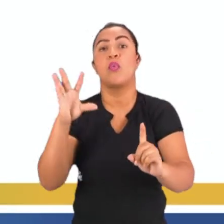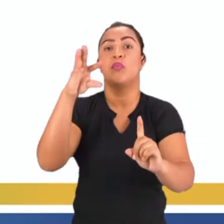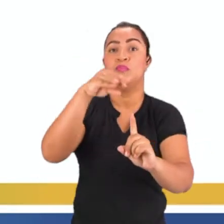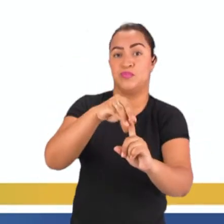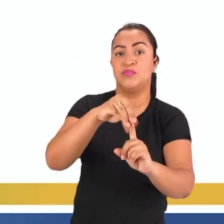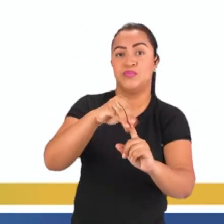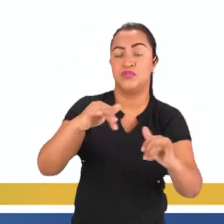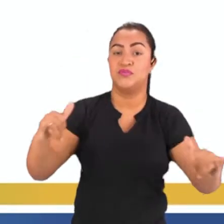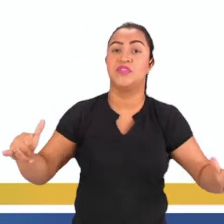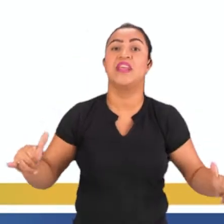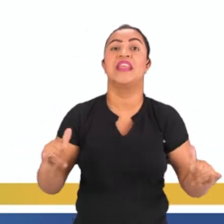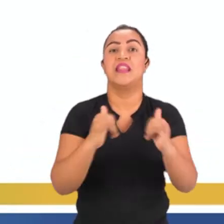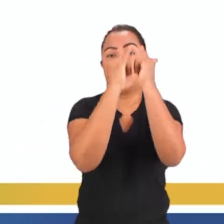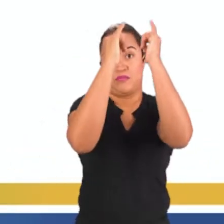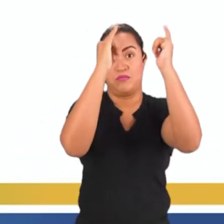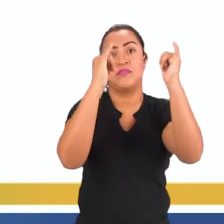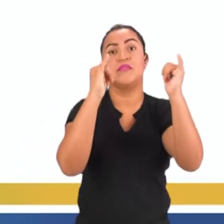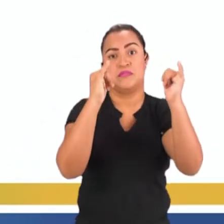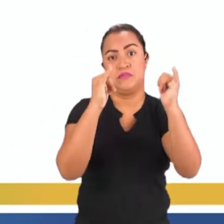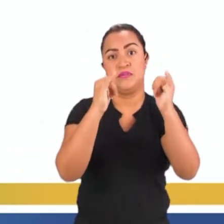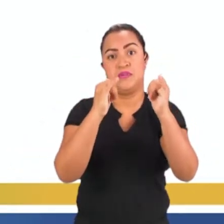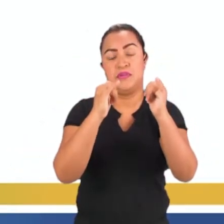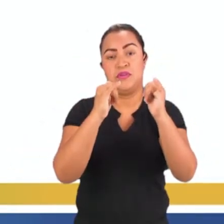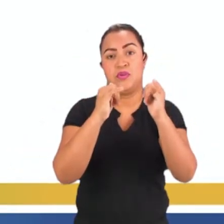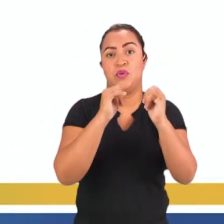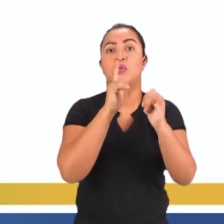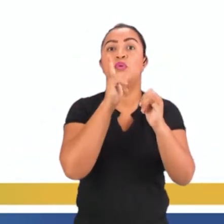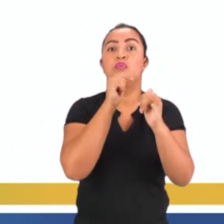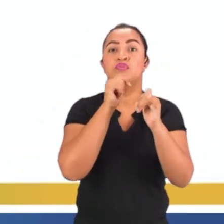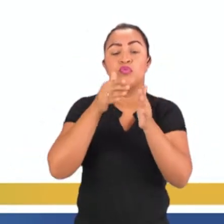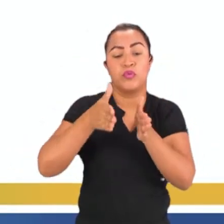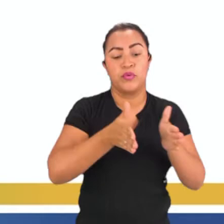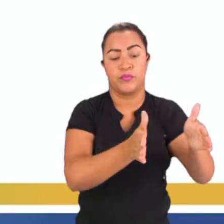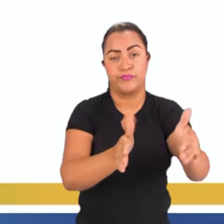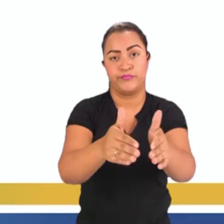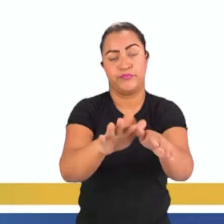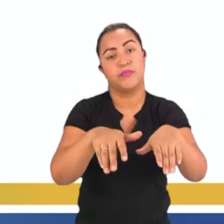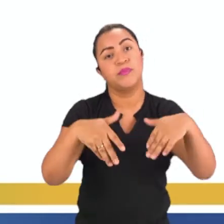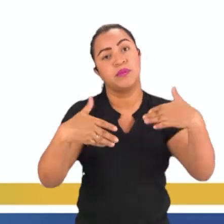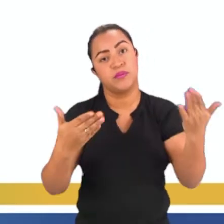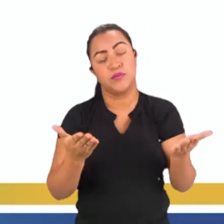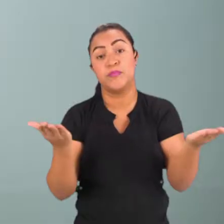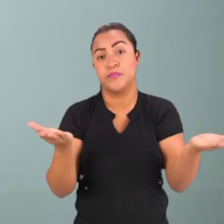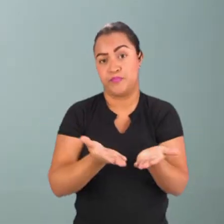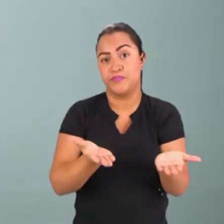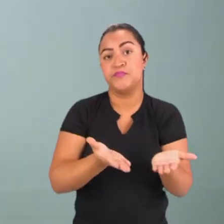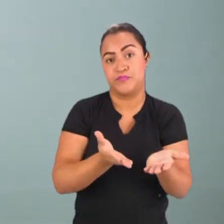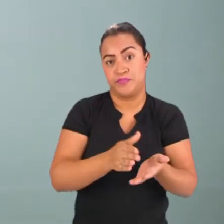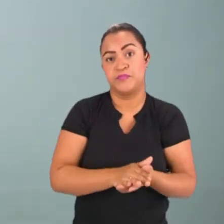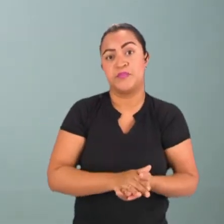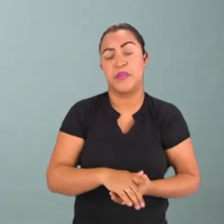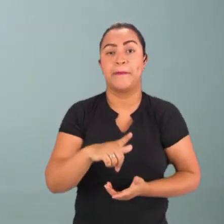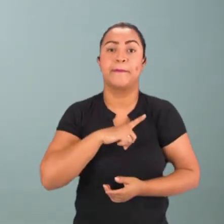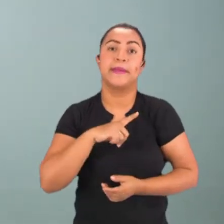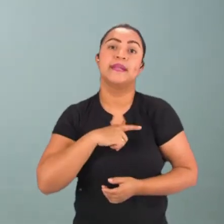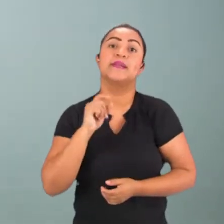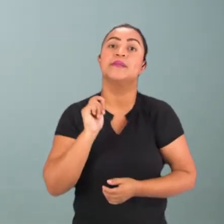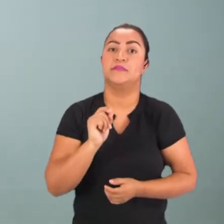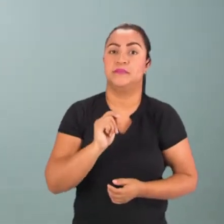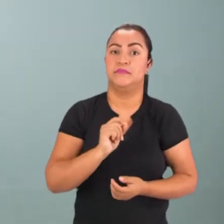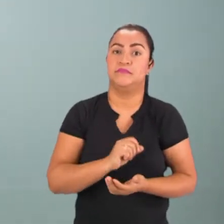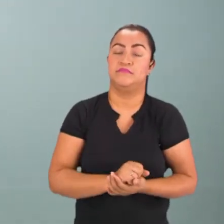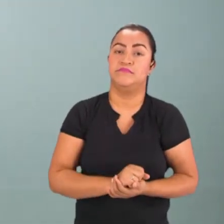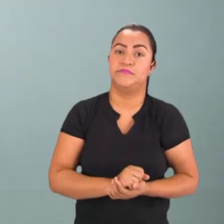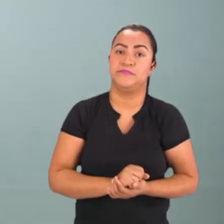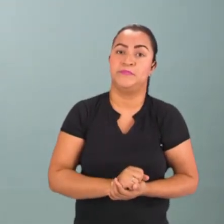potencial hidráulico latente no rio. Então, gente, para hoje em dia, para se ter um potencial